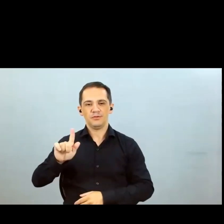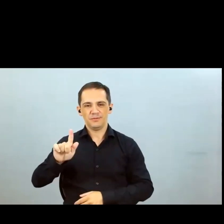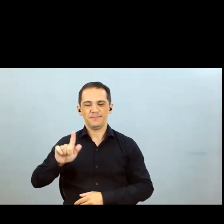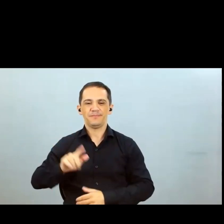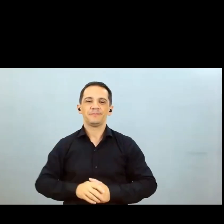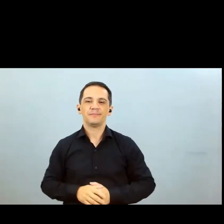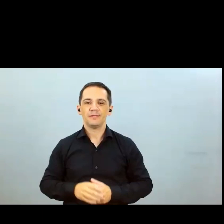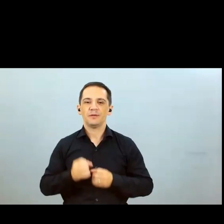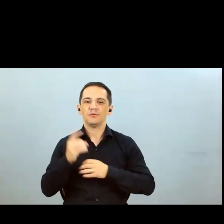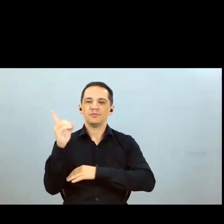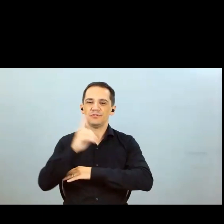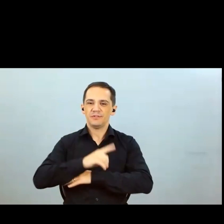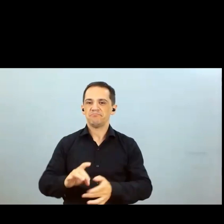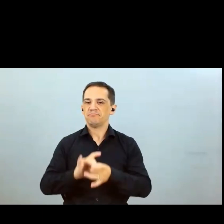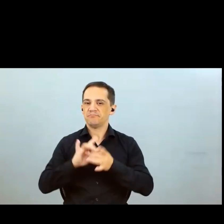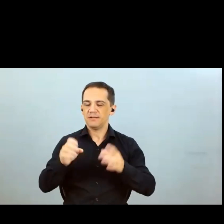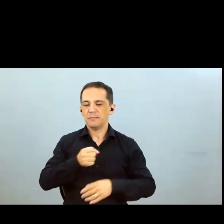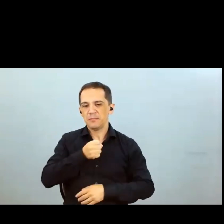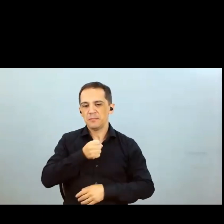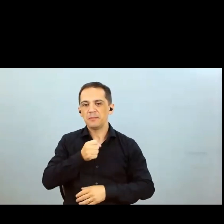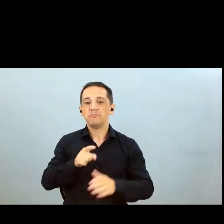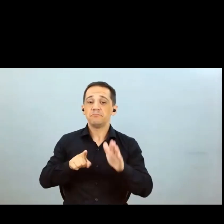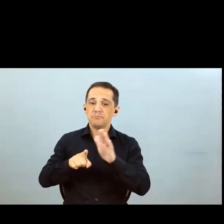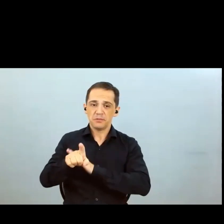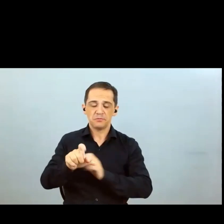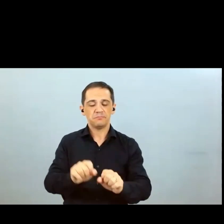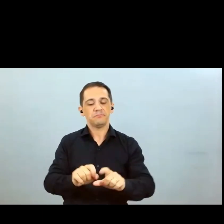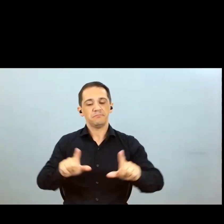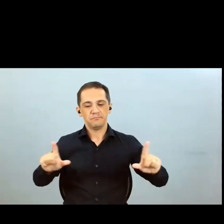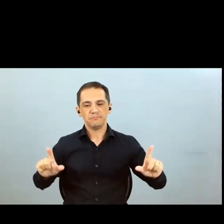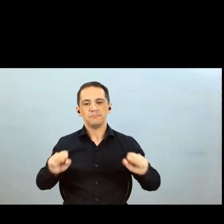favor, pode abrir o seu microfone e a câmera e seguir com a sua pergunta.